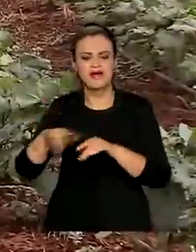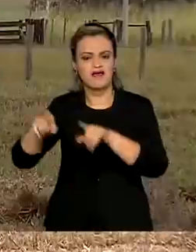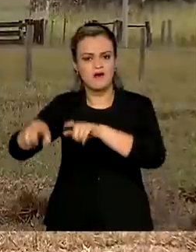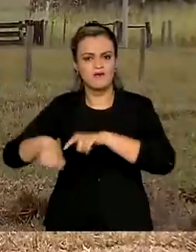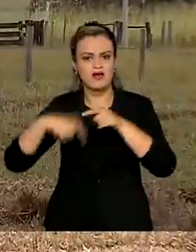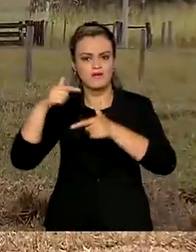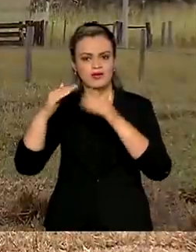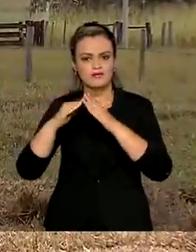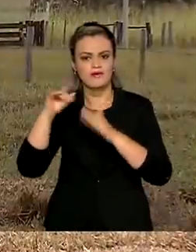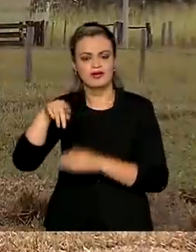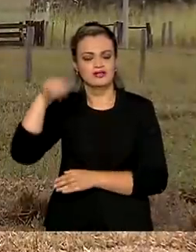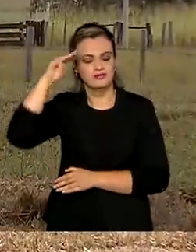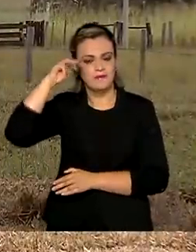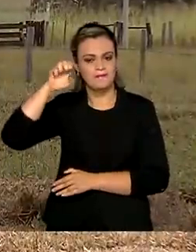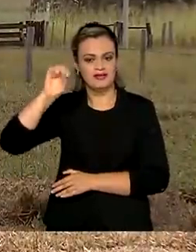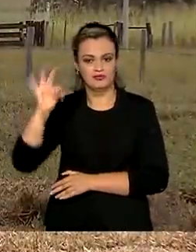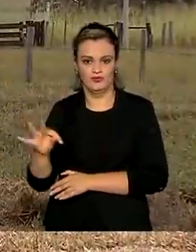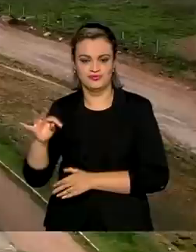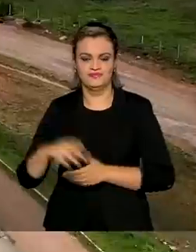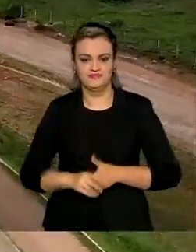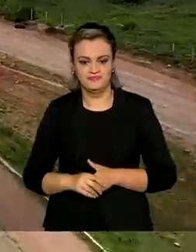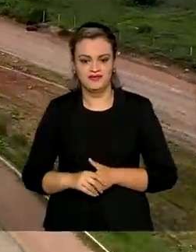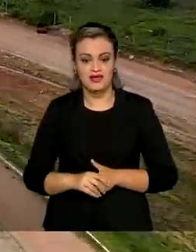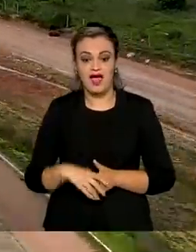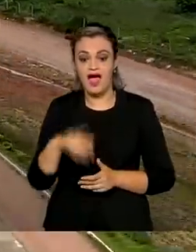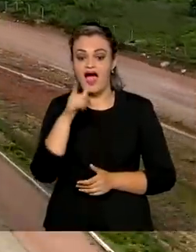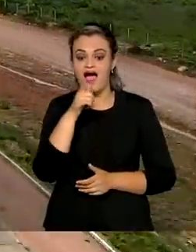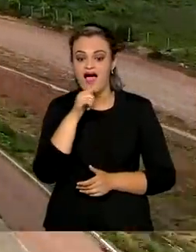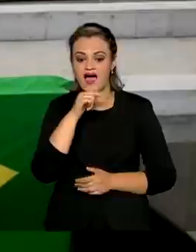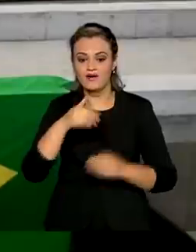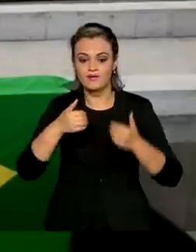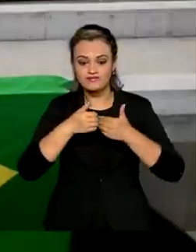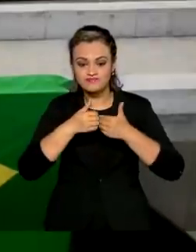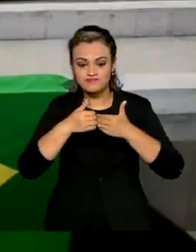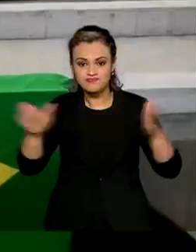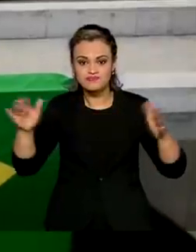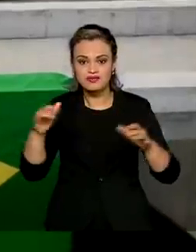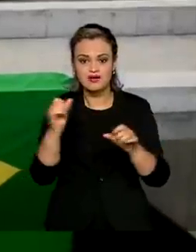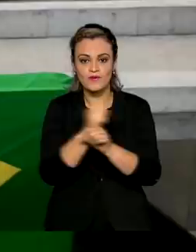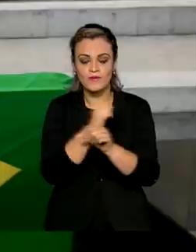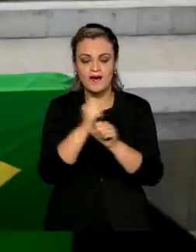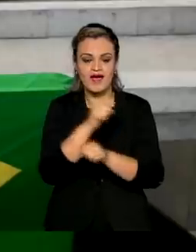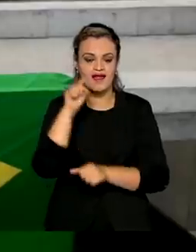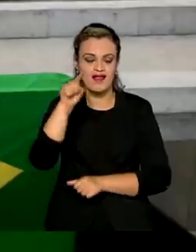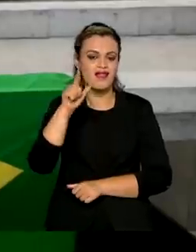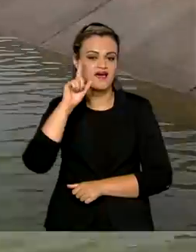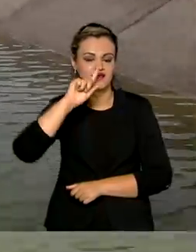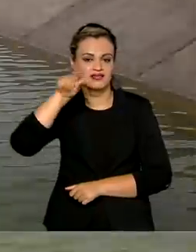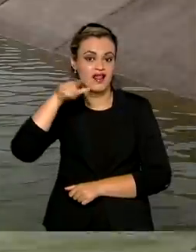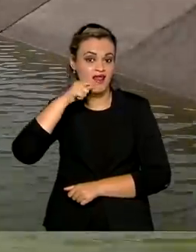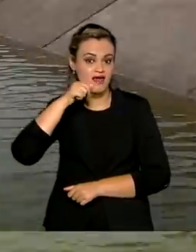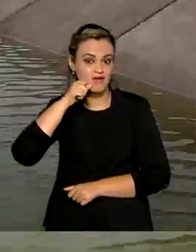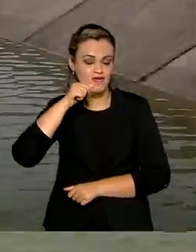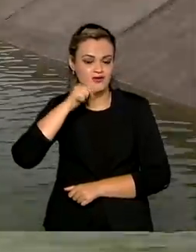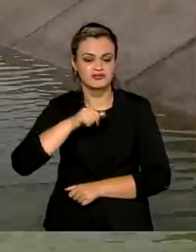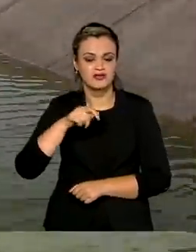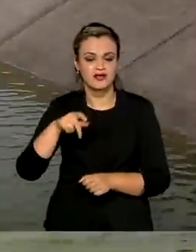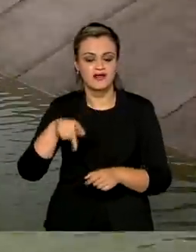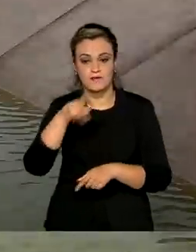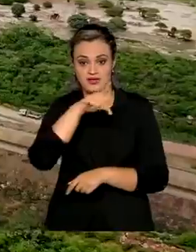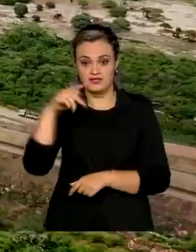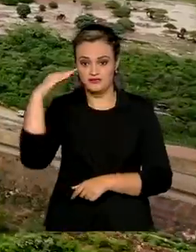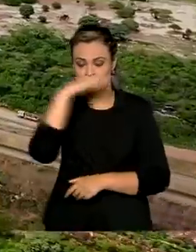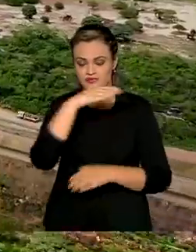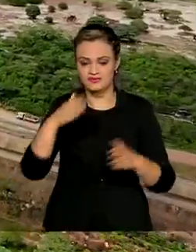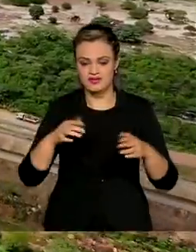rurais em Mato Grosso do Sul. Água para 113 mil alagoanos. Presidente Jair Bolsonaro entrega